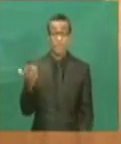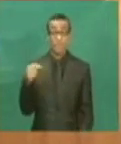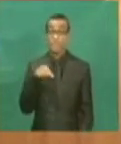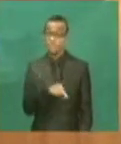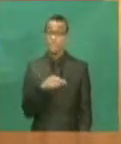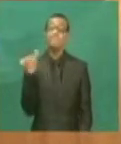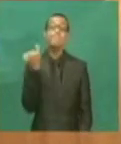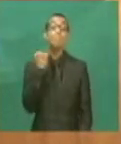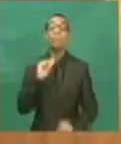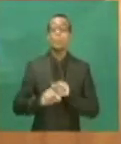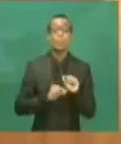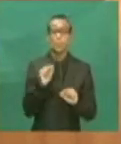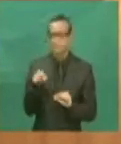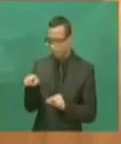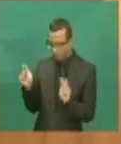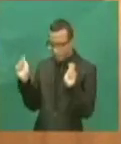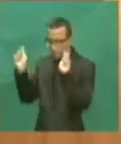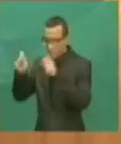indicação de nós políticos.